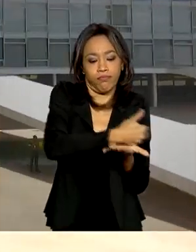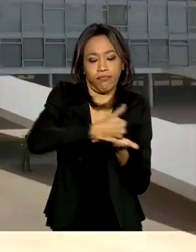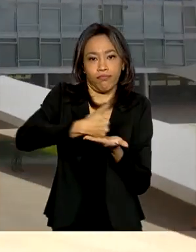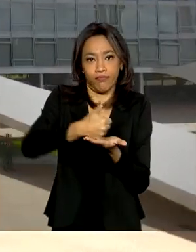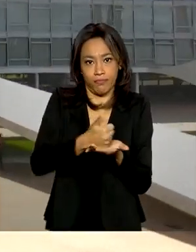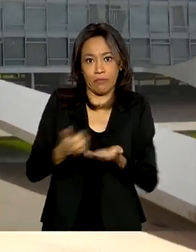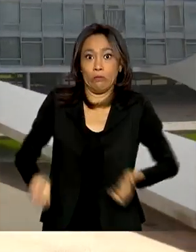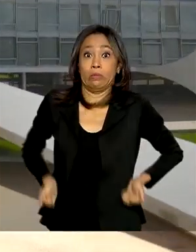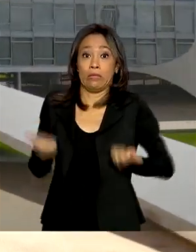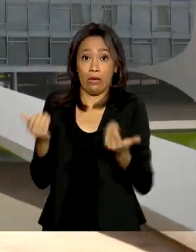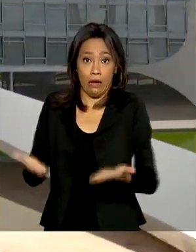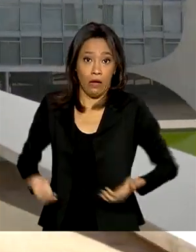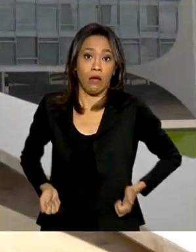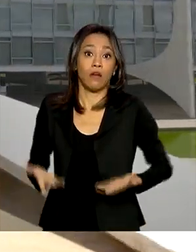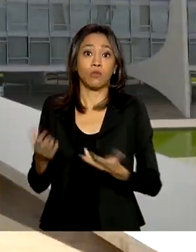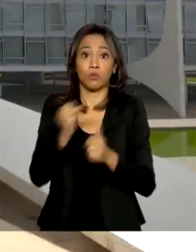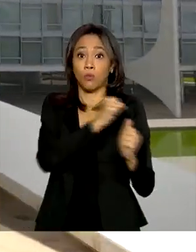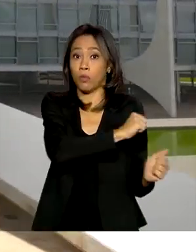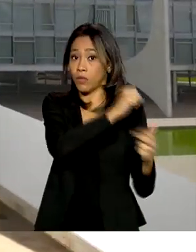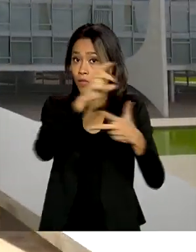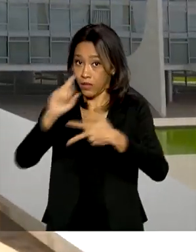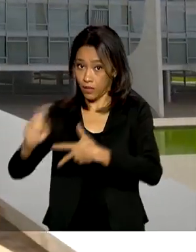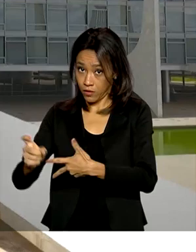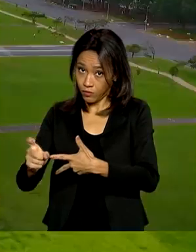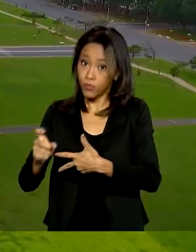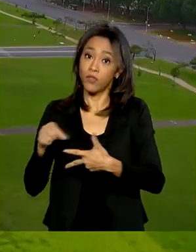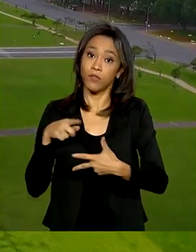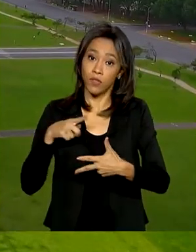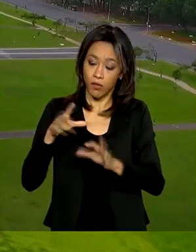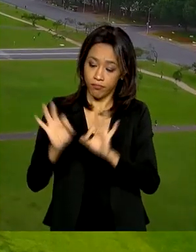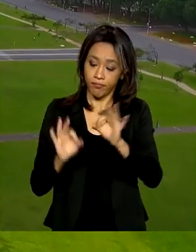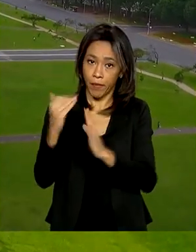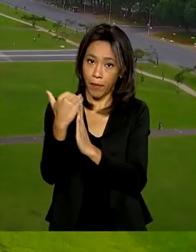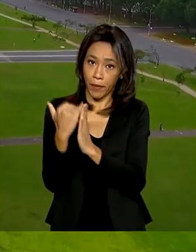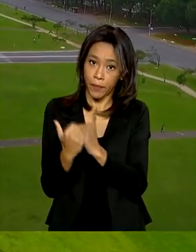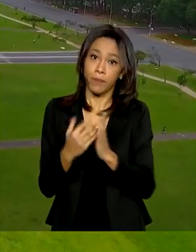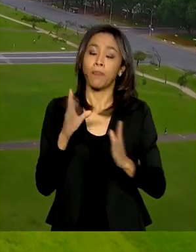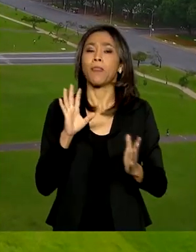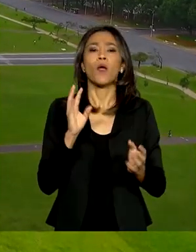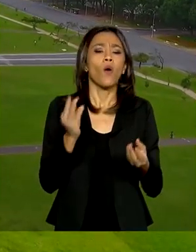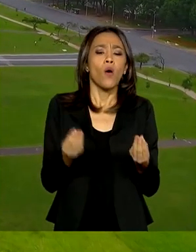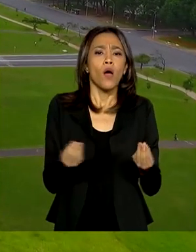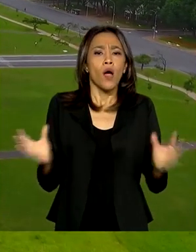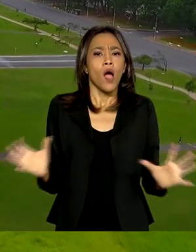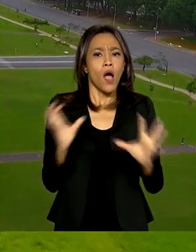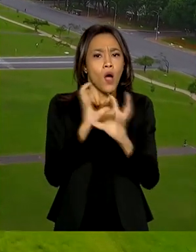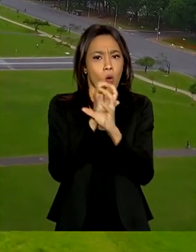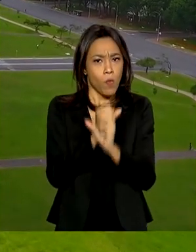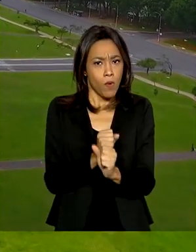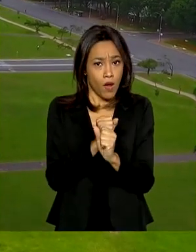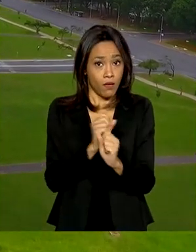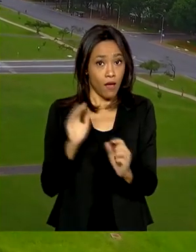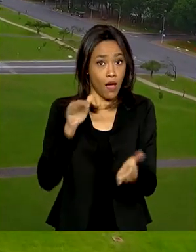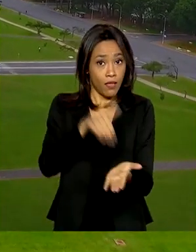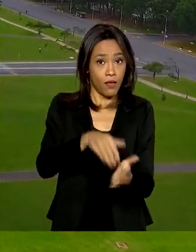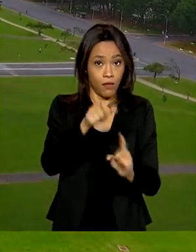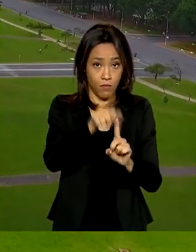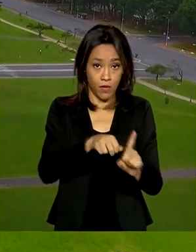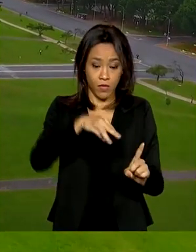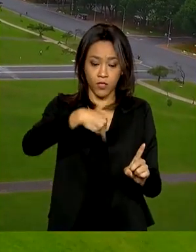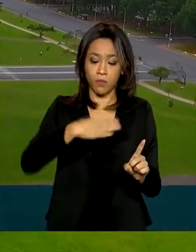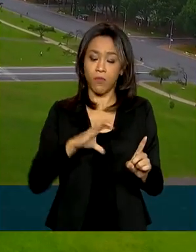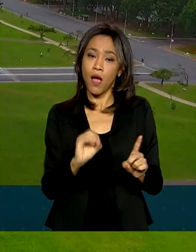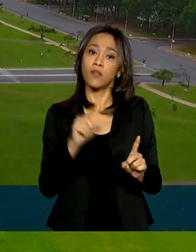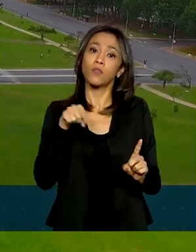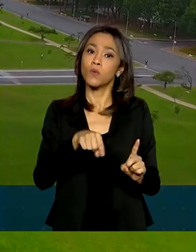Poder Executivo sujeitas à programação financeira. Em termos reais, no acumulado até março, a receita